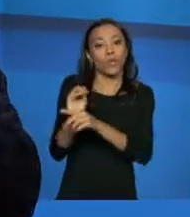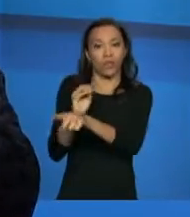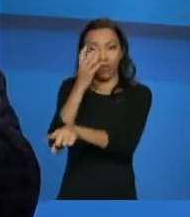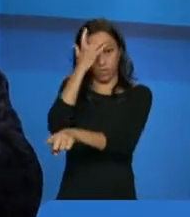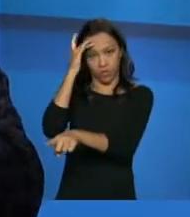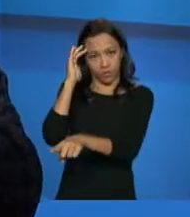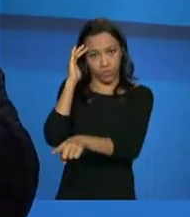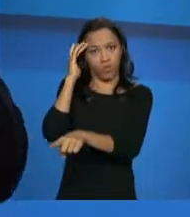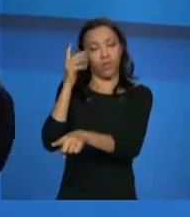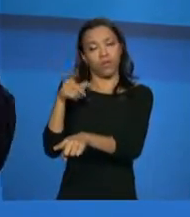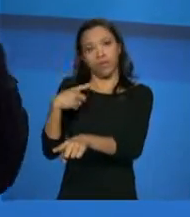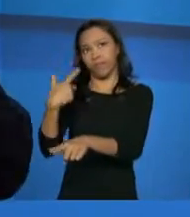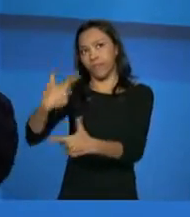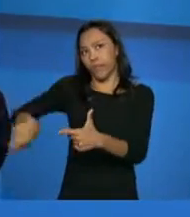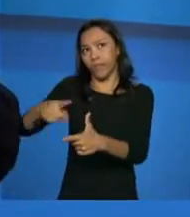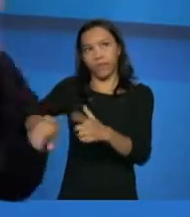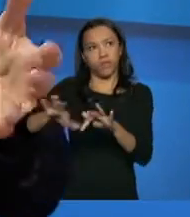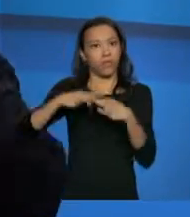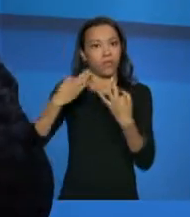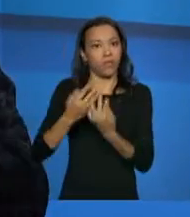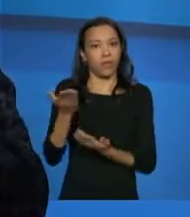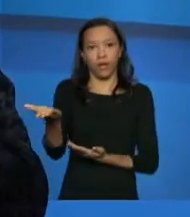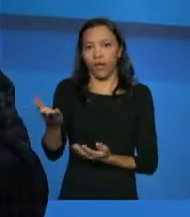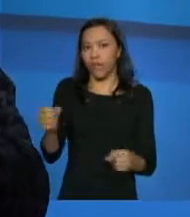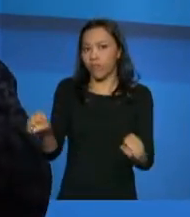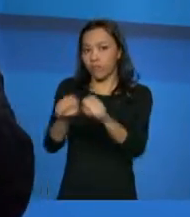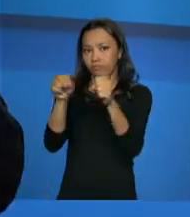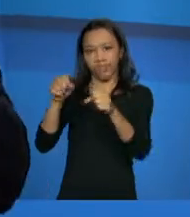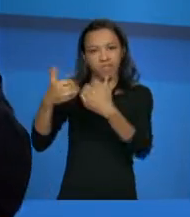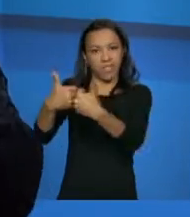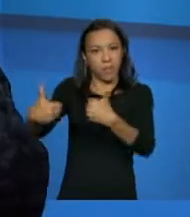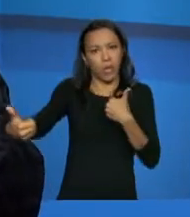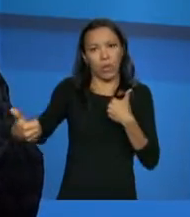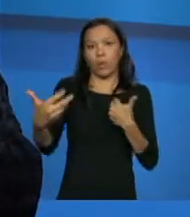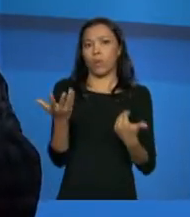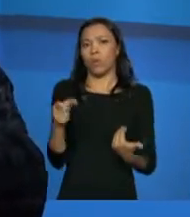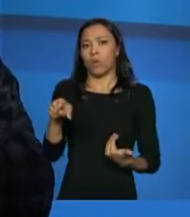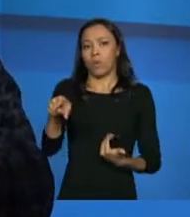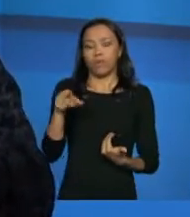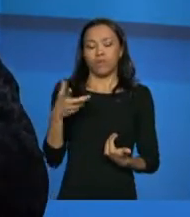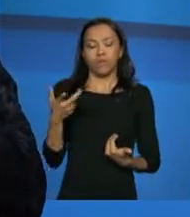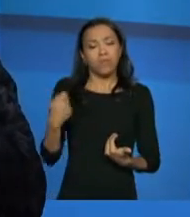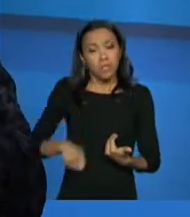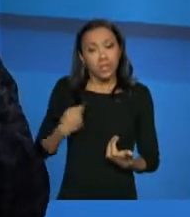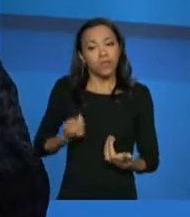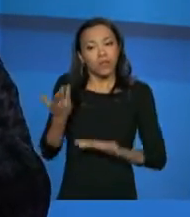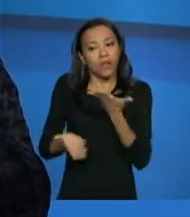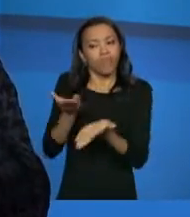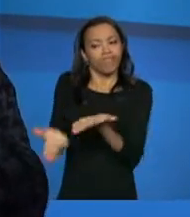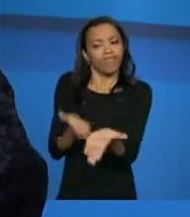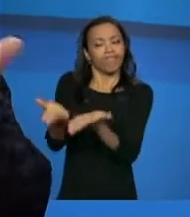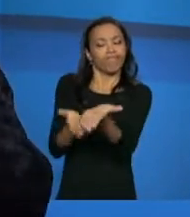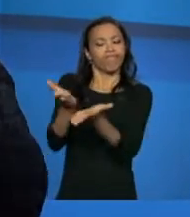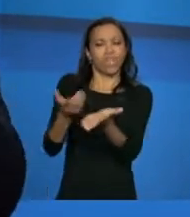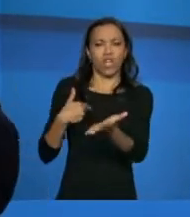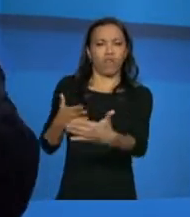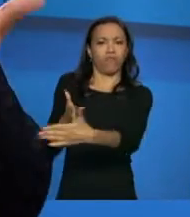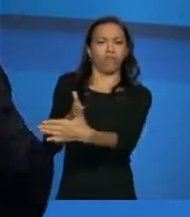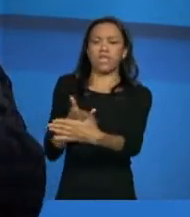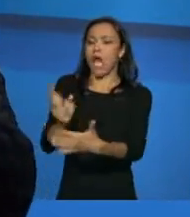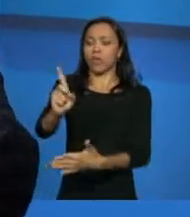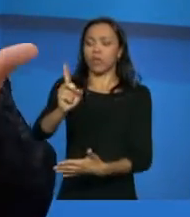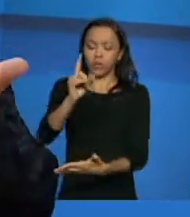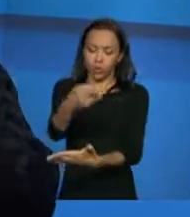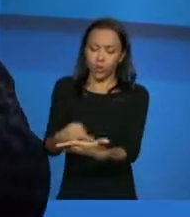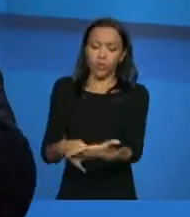vezes tem problema de familiar, de rompimento de vínculos familiares, que precisa ser trabalhado, e aí eu vou barrar ela aqui na entrada, pedindo a ela uma série